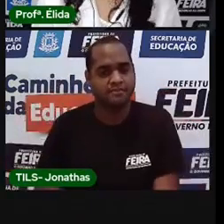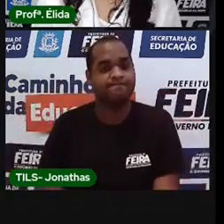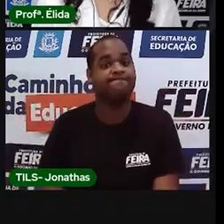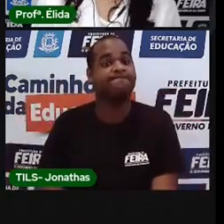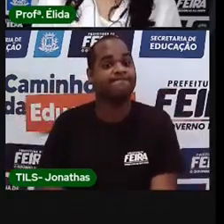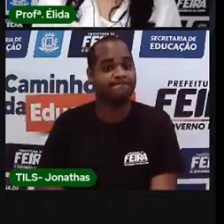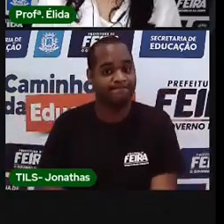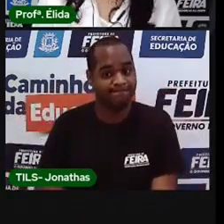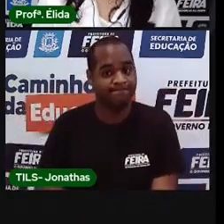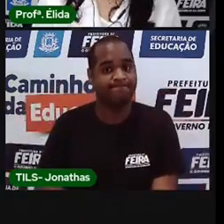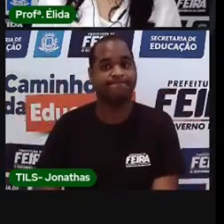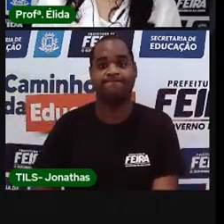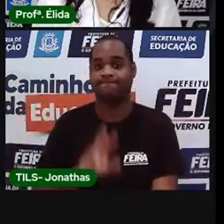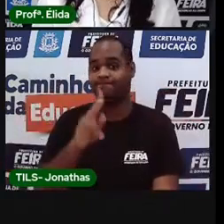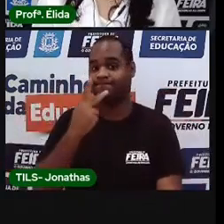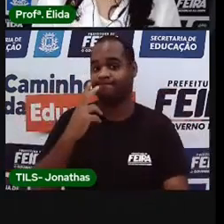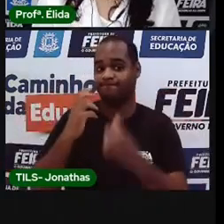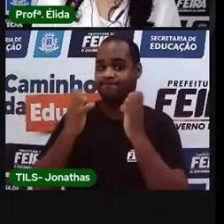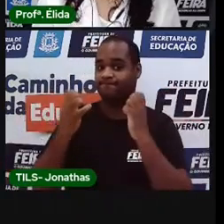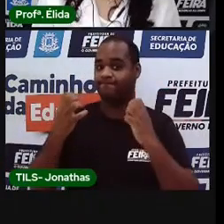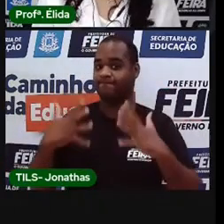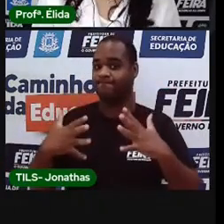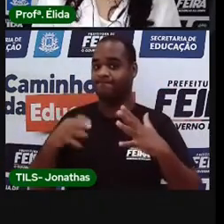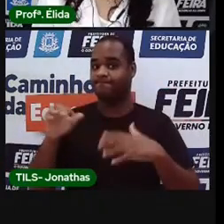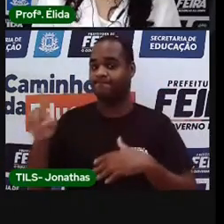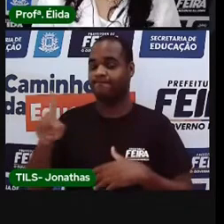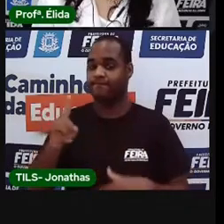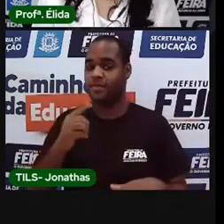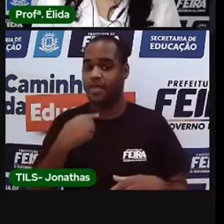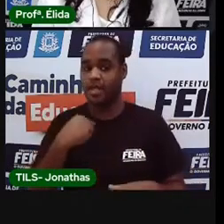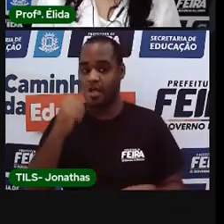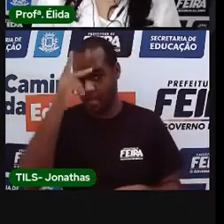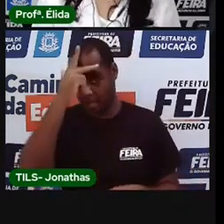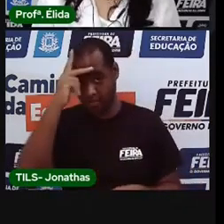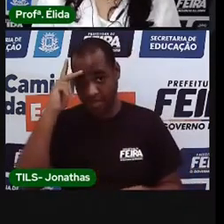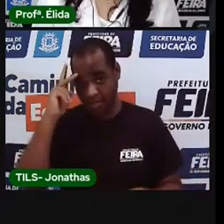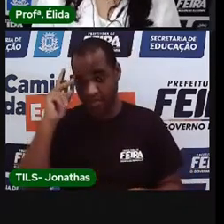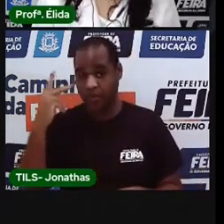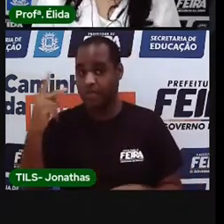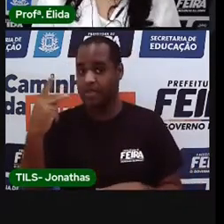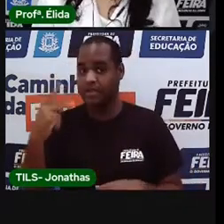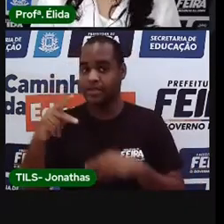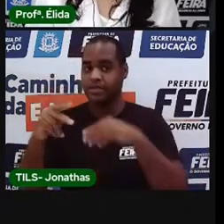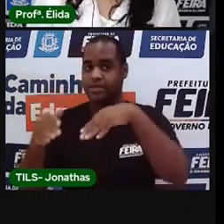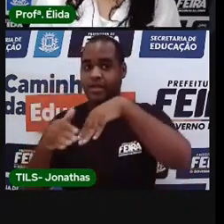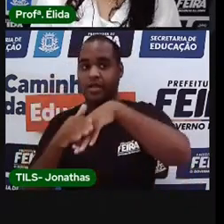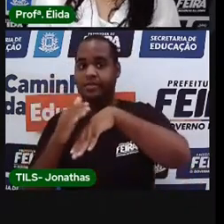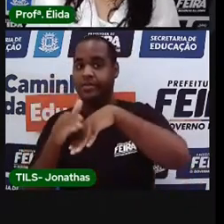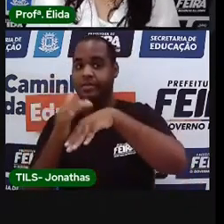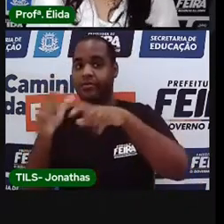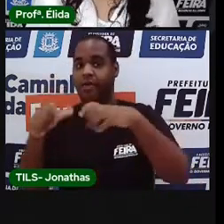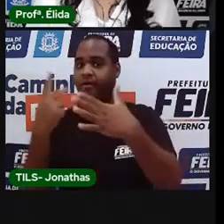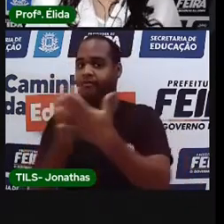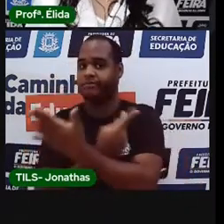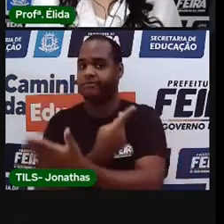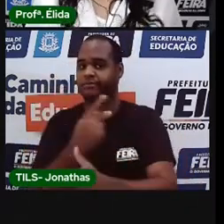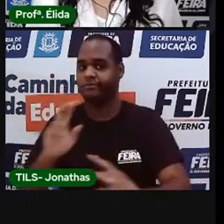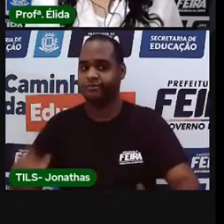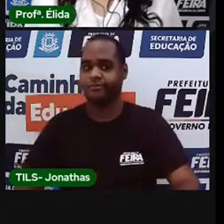Esse recadinho foi de alguém que colocou os tênis no lugar errado.